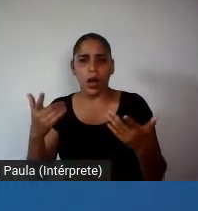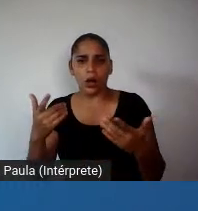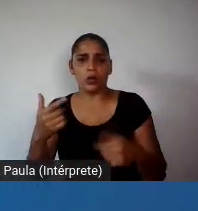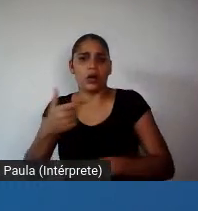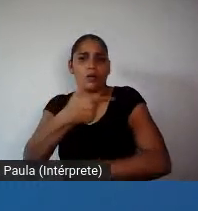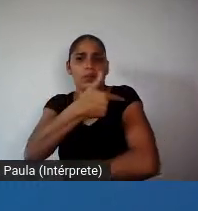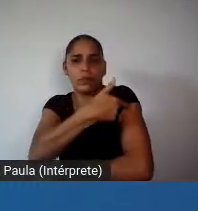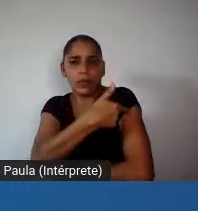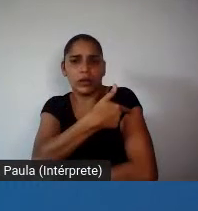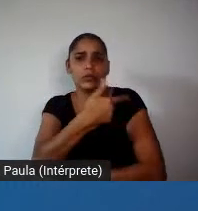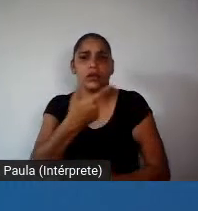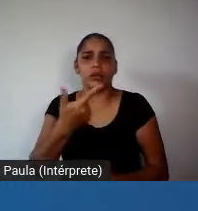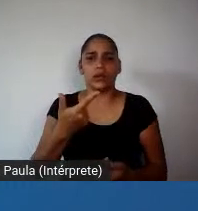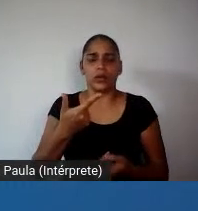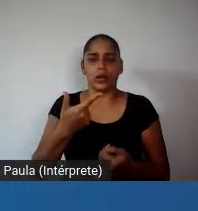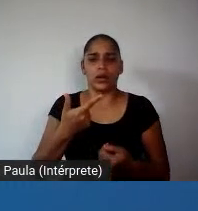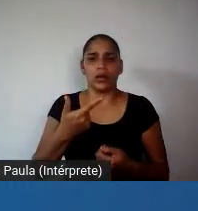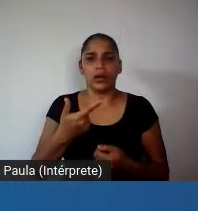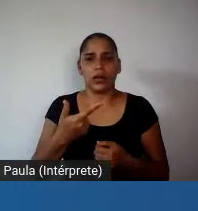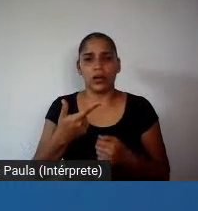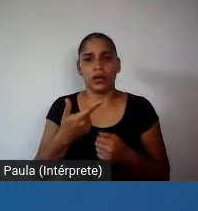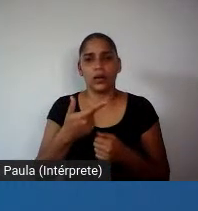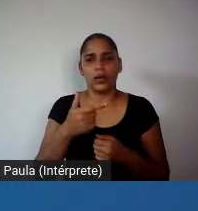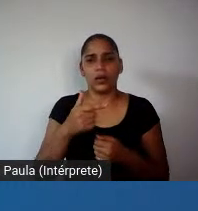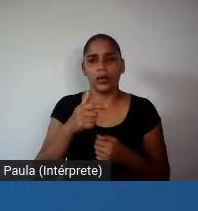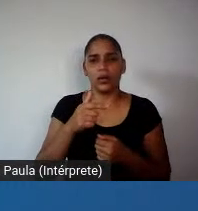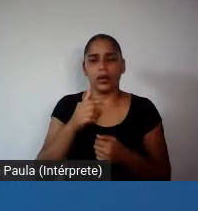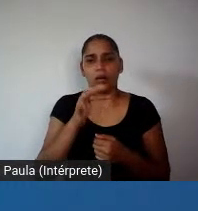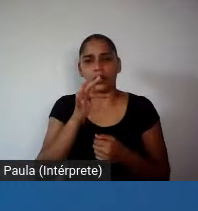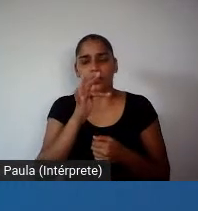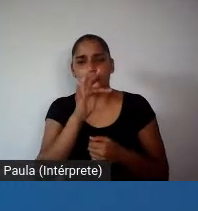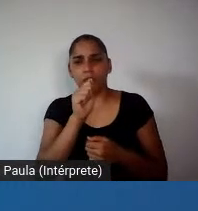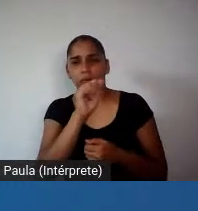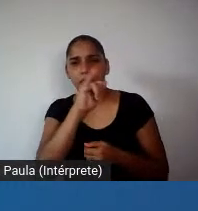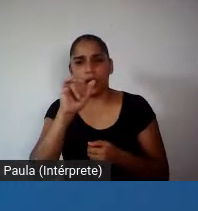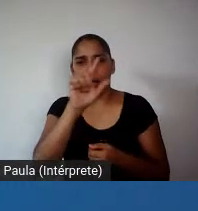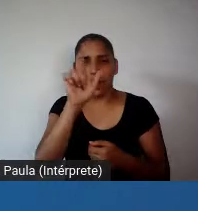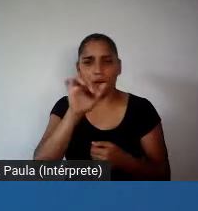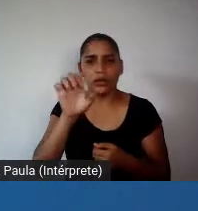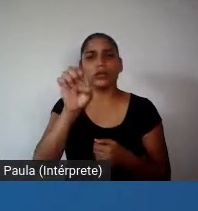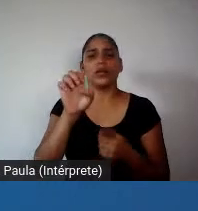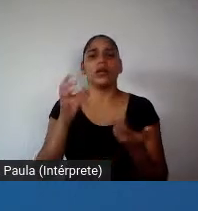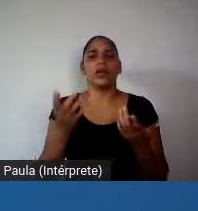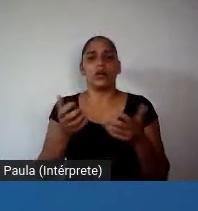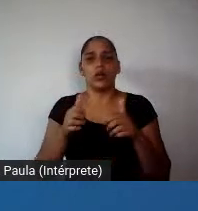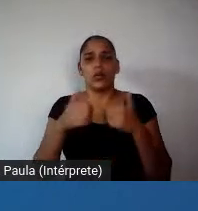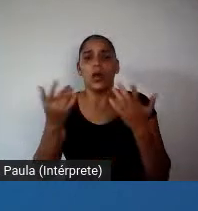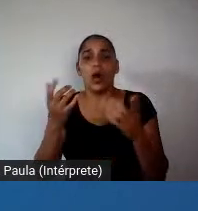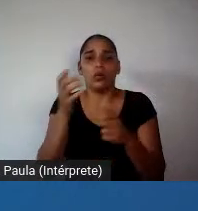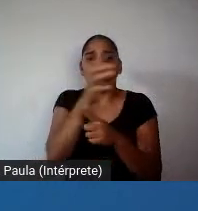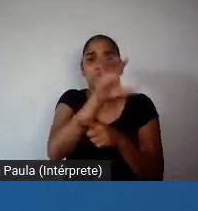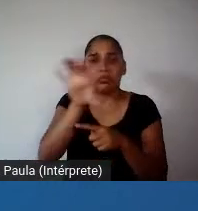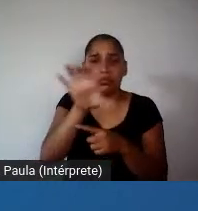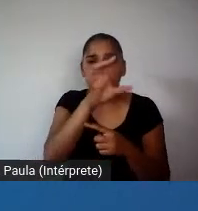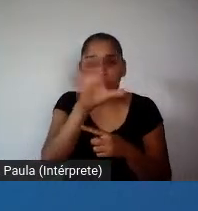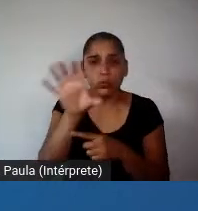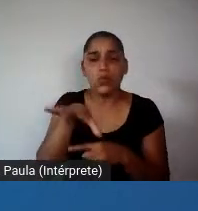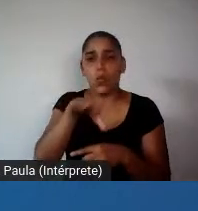a Pfizer, a AstraZeneca, as empresas que lideram a produção de ventiladores, entre outras,